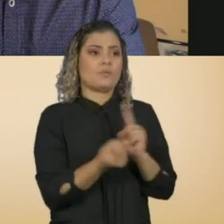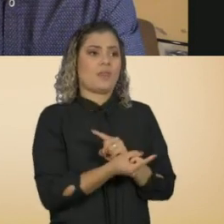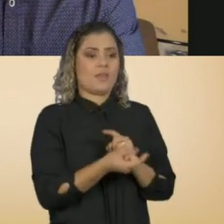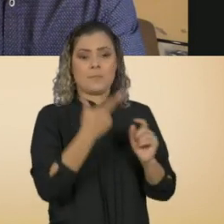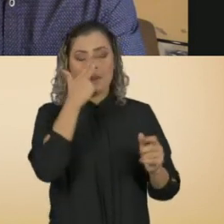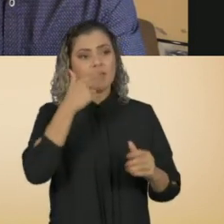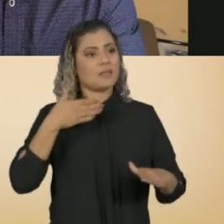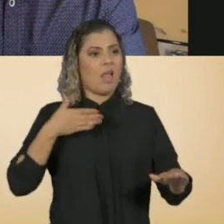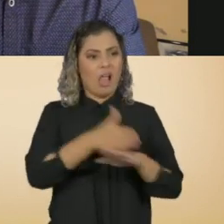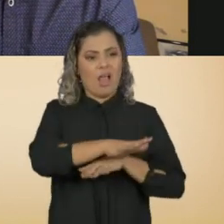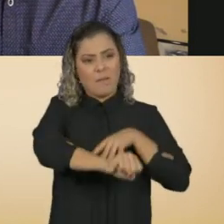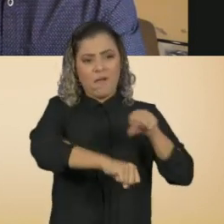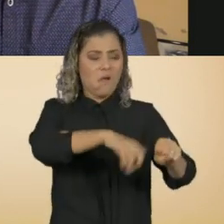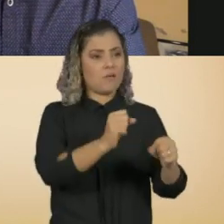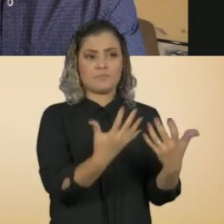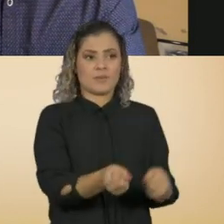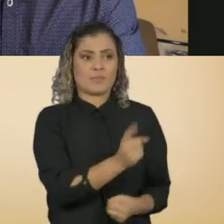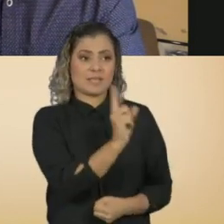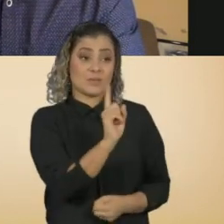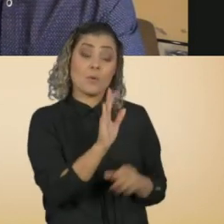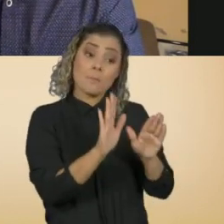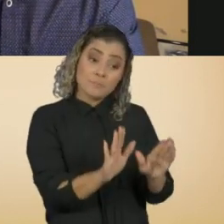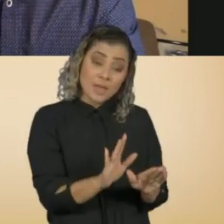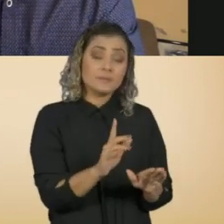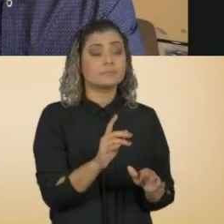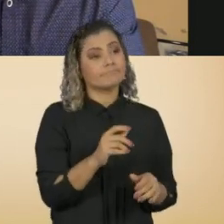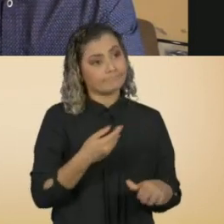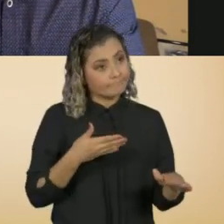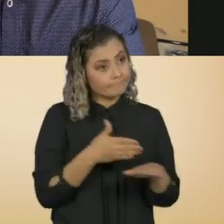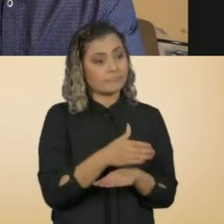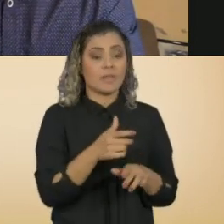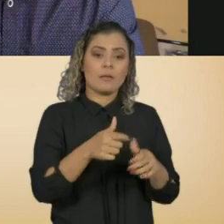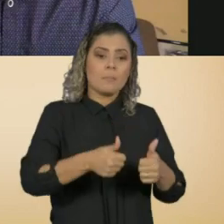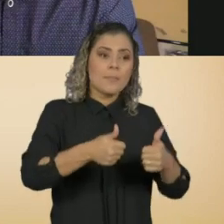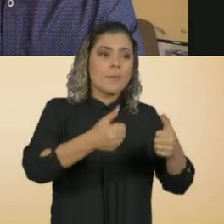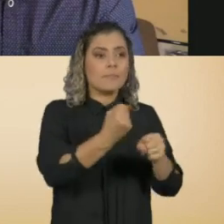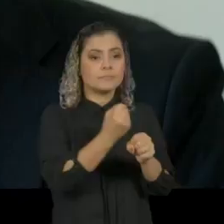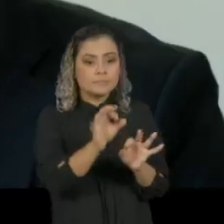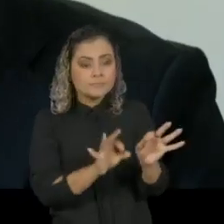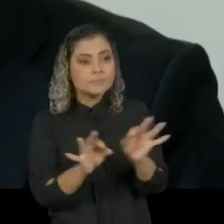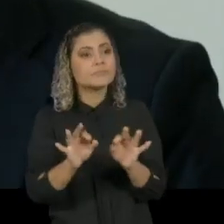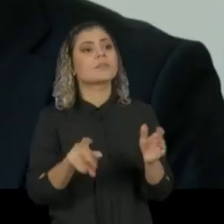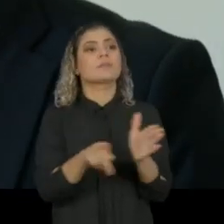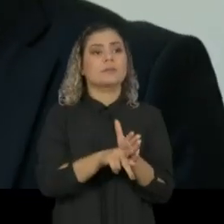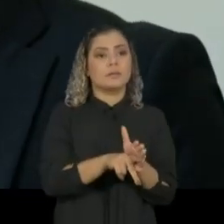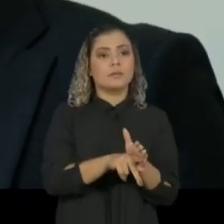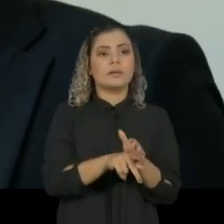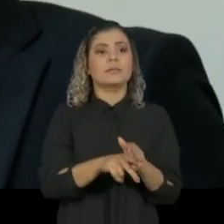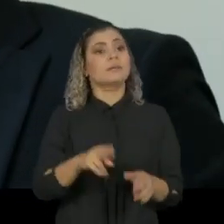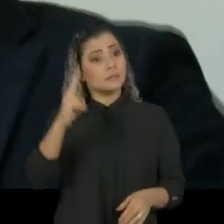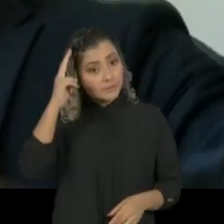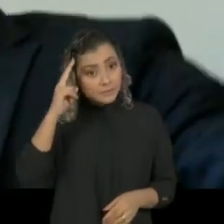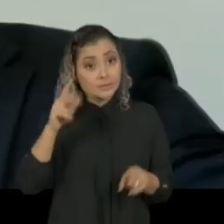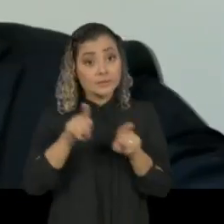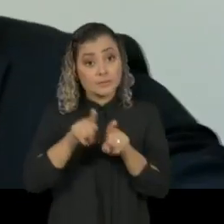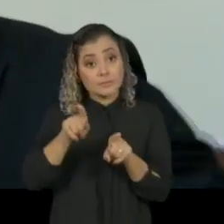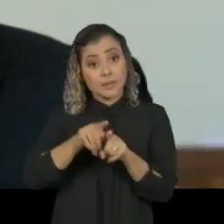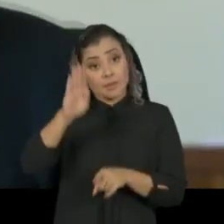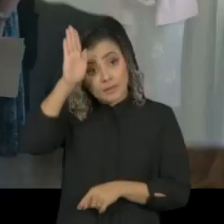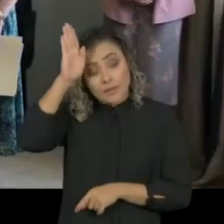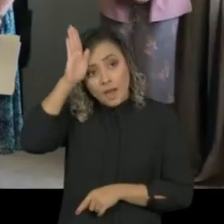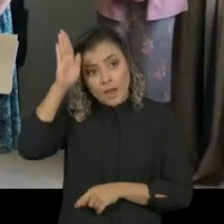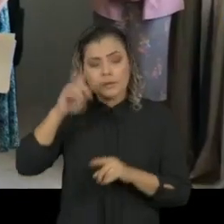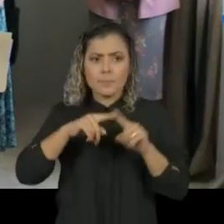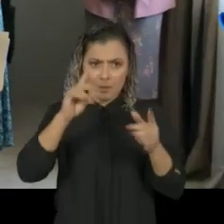invasão americana, mas tiveram que participar da reconstrução do Iraque. E Sérgio, pessoalmente, era muito